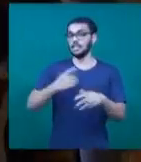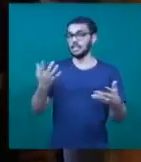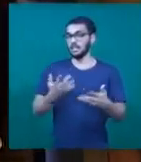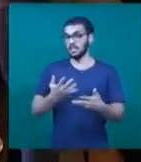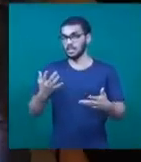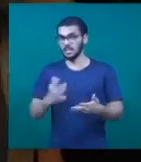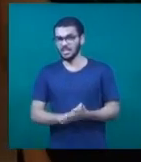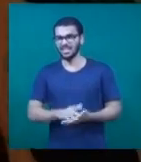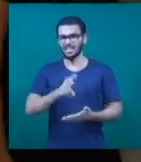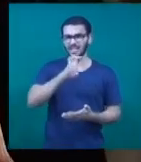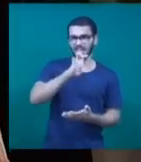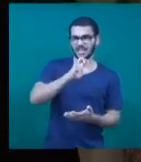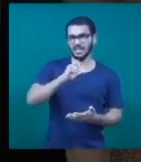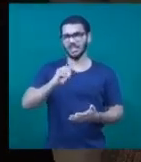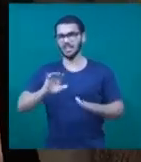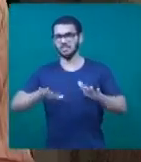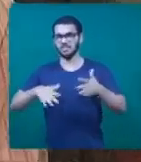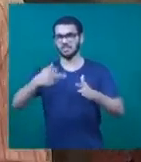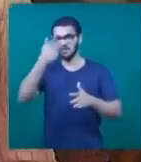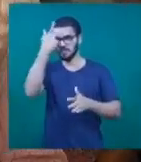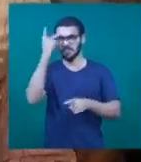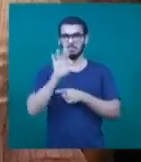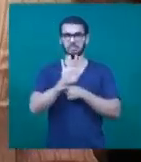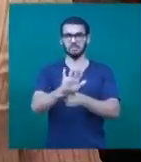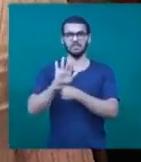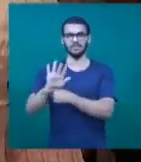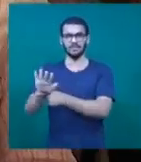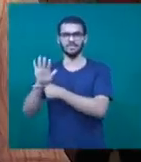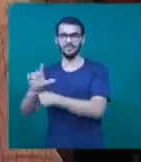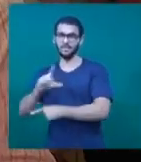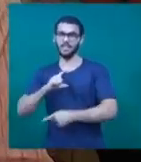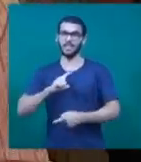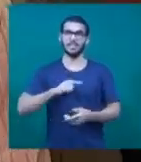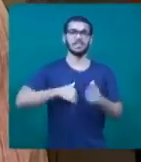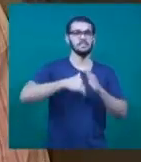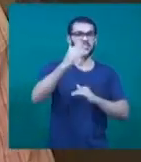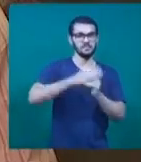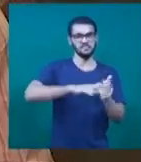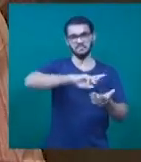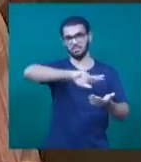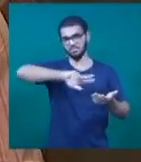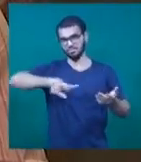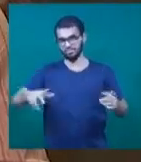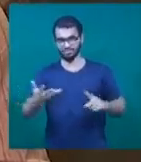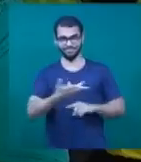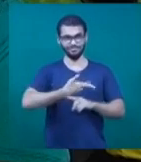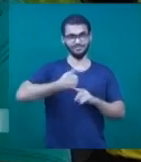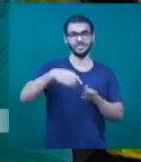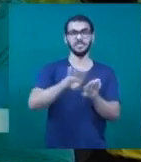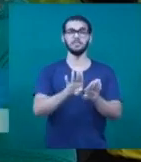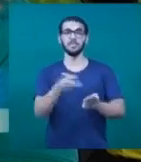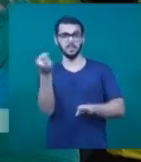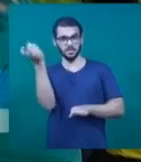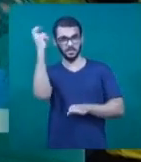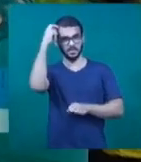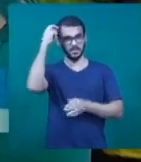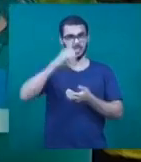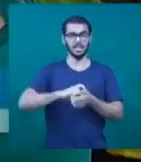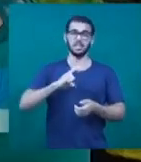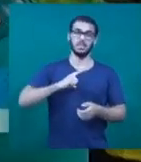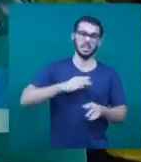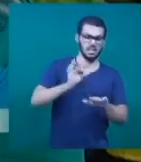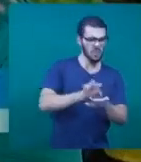associados atendidos. No local, são várias atividades oferecidas, artísticas e culturais. As atividades são